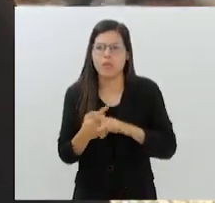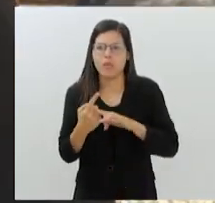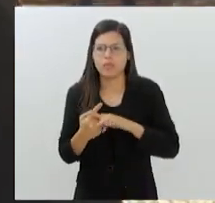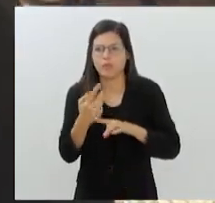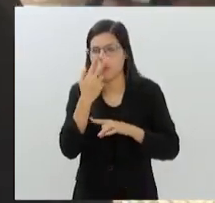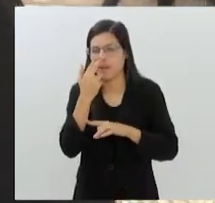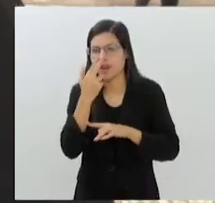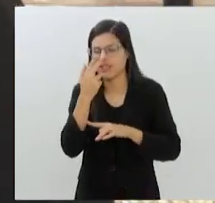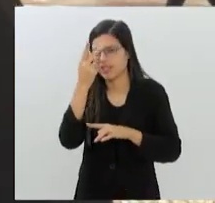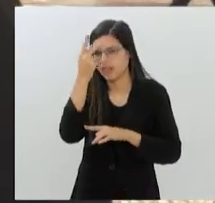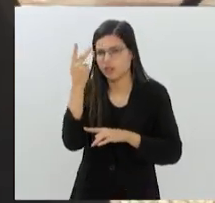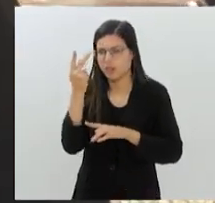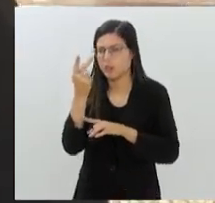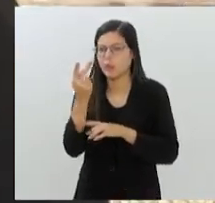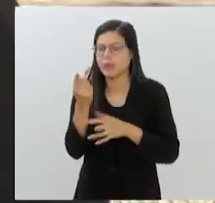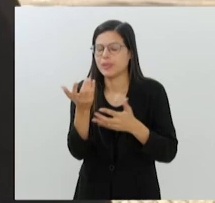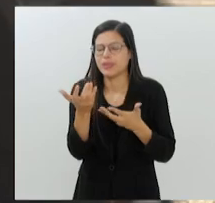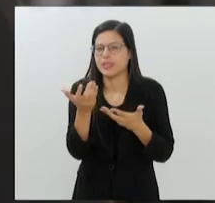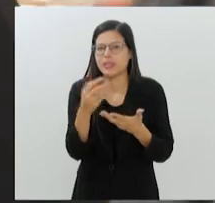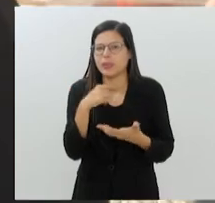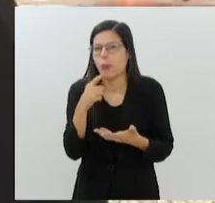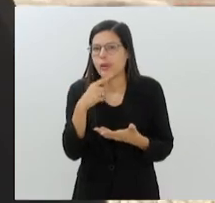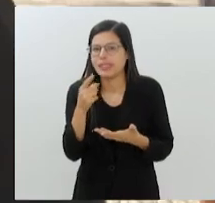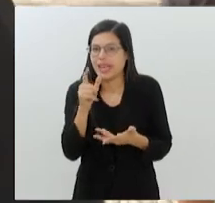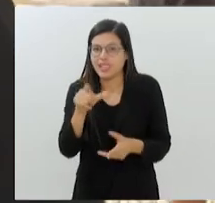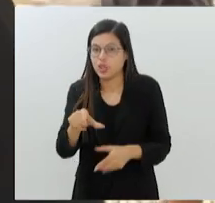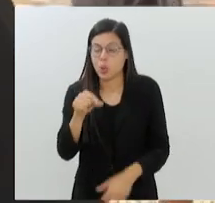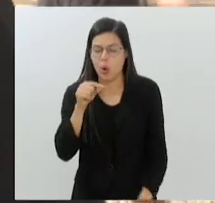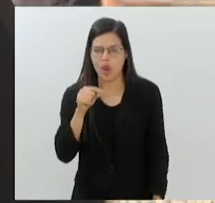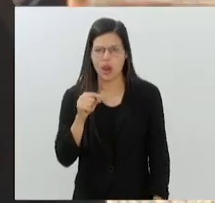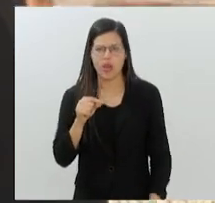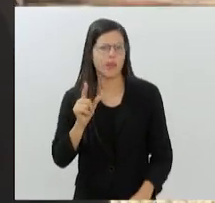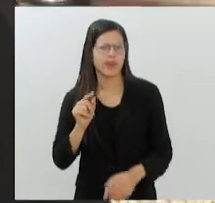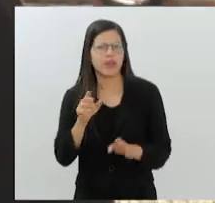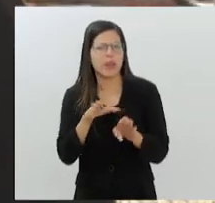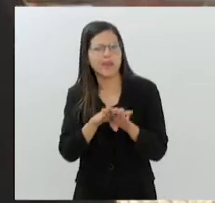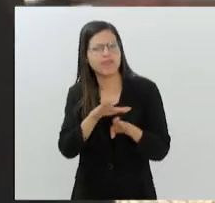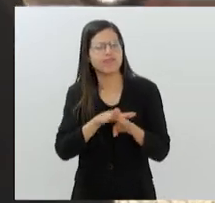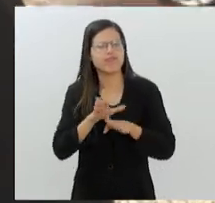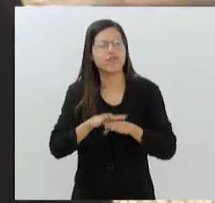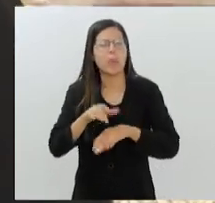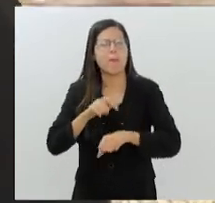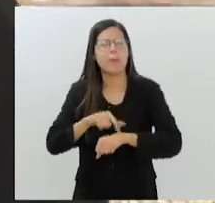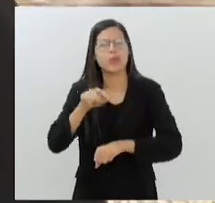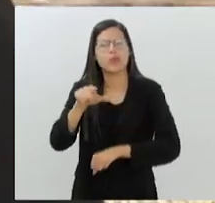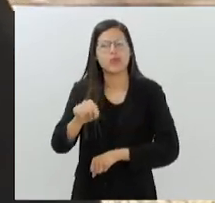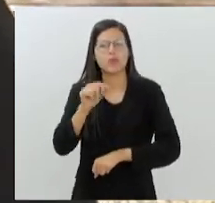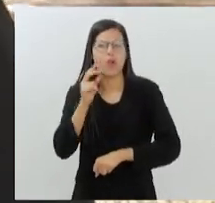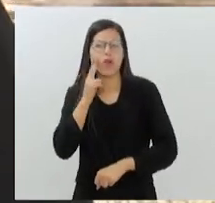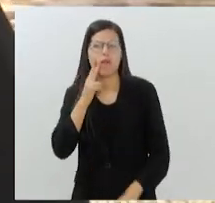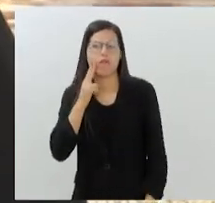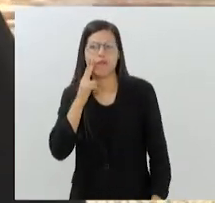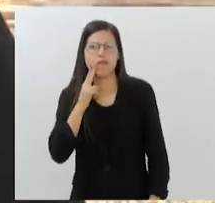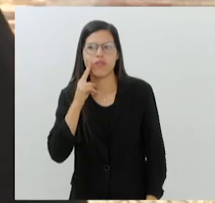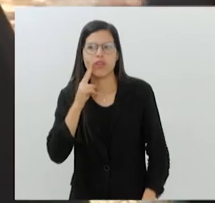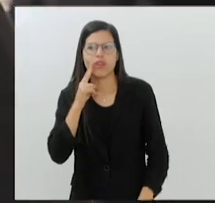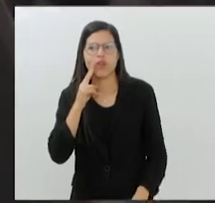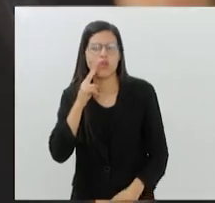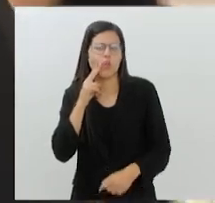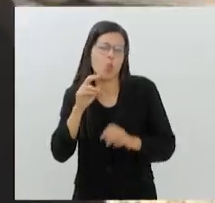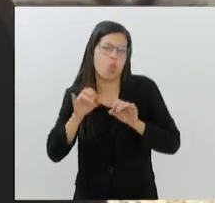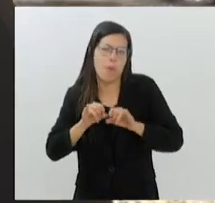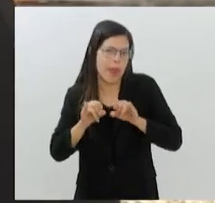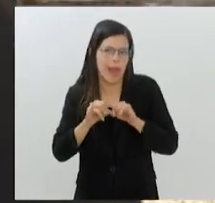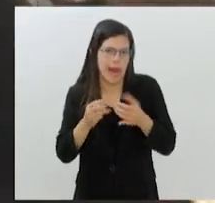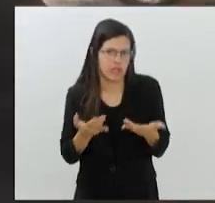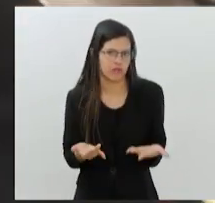muitos consumidores do vinho. Mas o que você orienta, assim, na hora de escolher o vinho, talvez numa prateleira de supermercado, por exemplo?